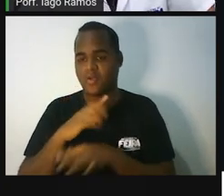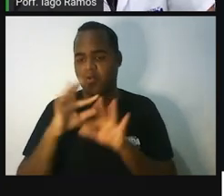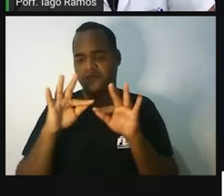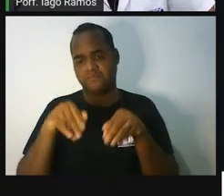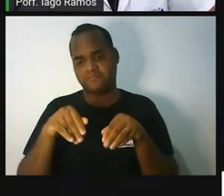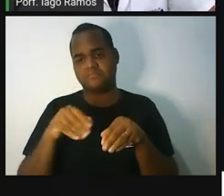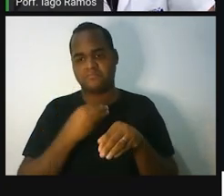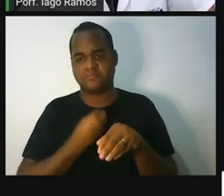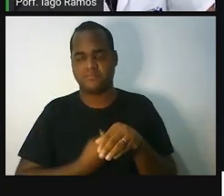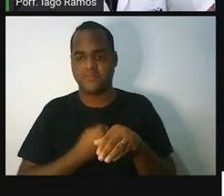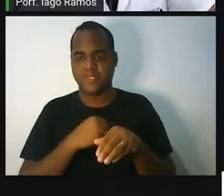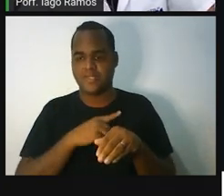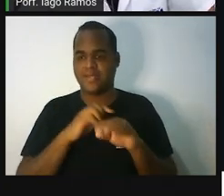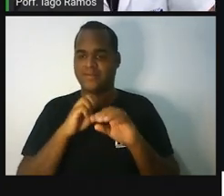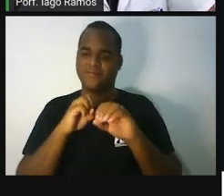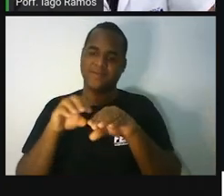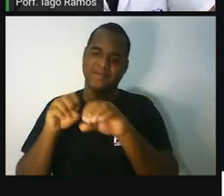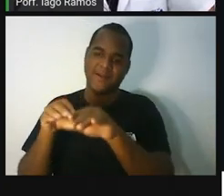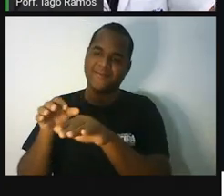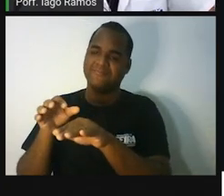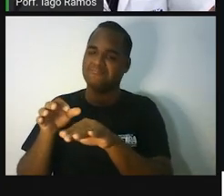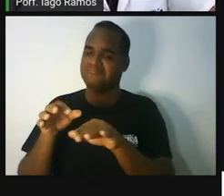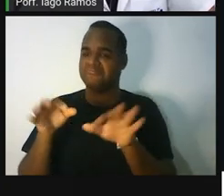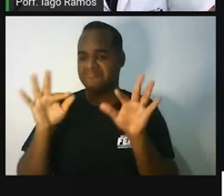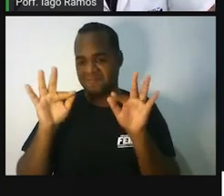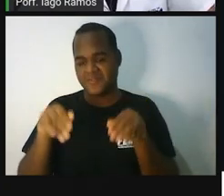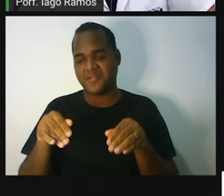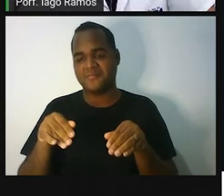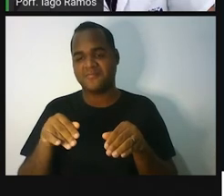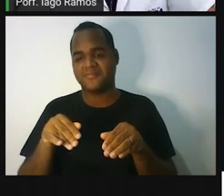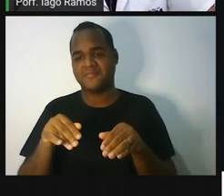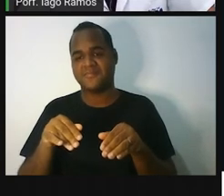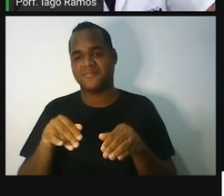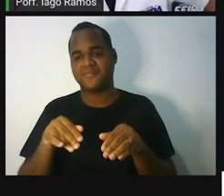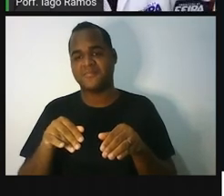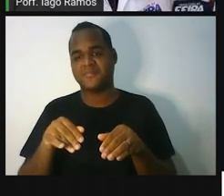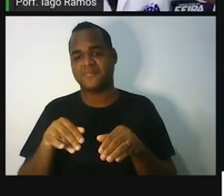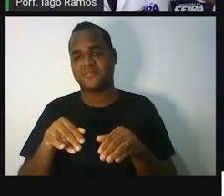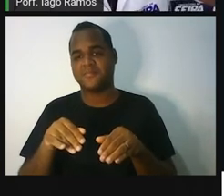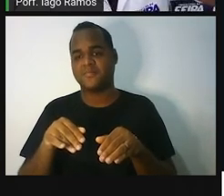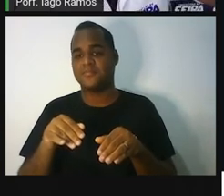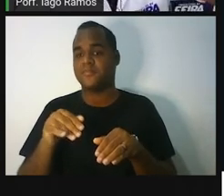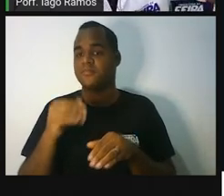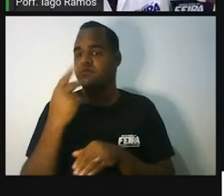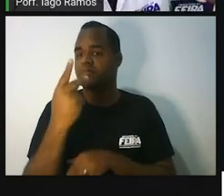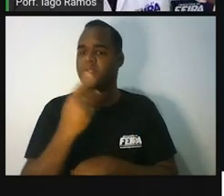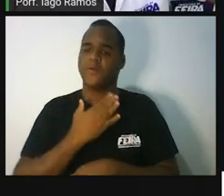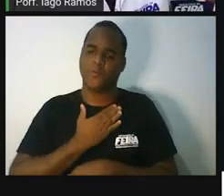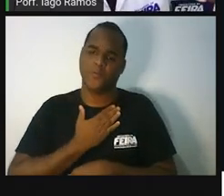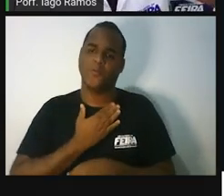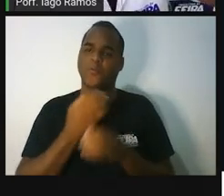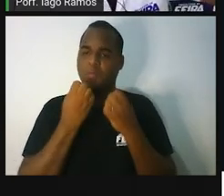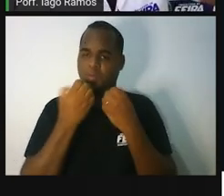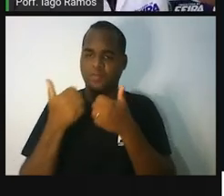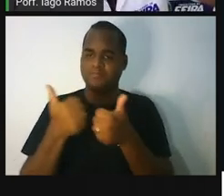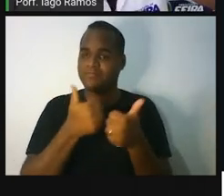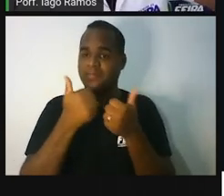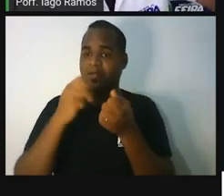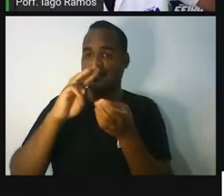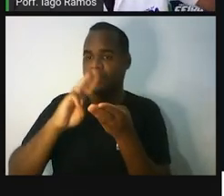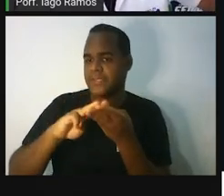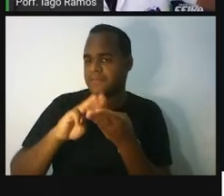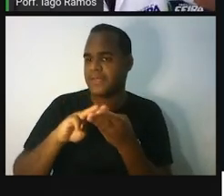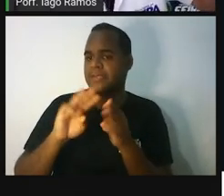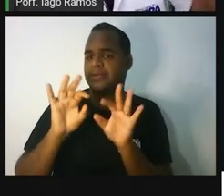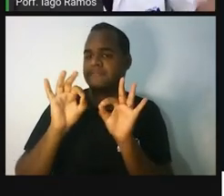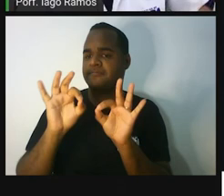Ao final. Da nossa aula. Tá? Eu espero que você tenha curtido o truque. Matemática é